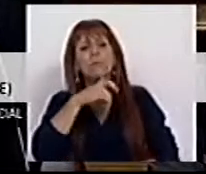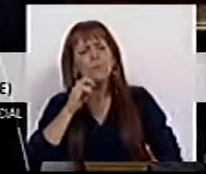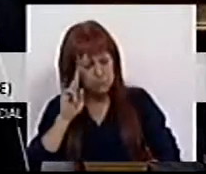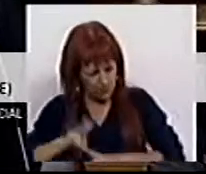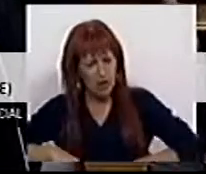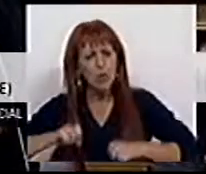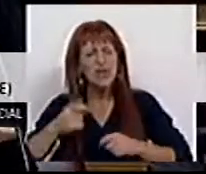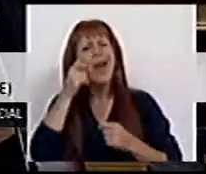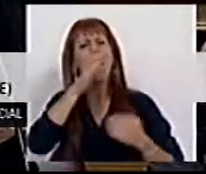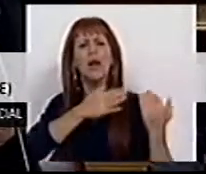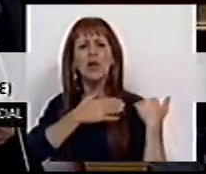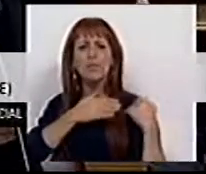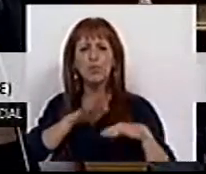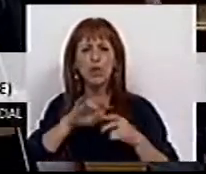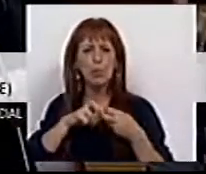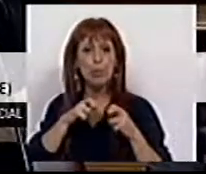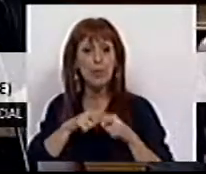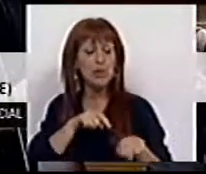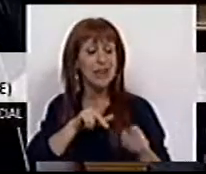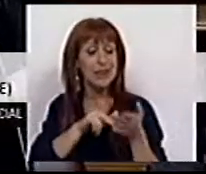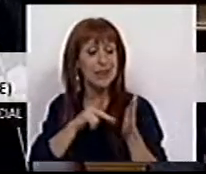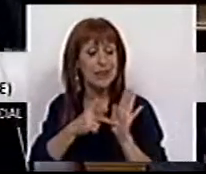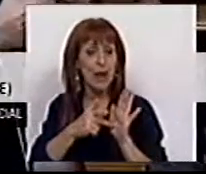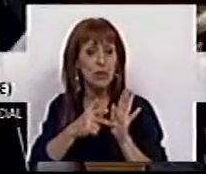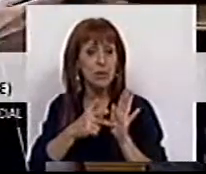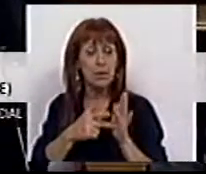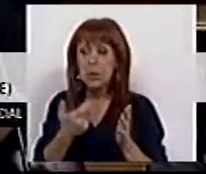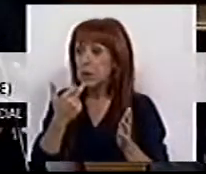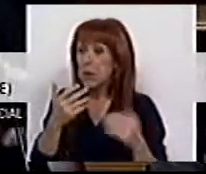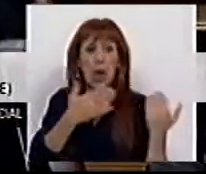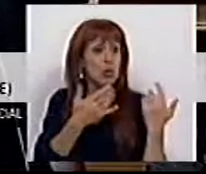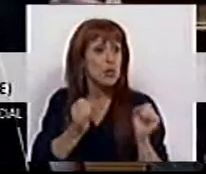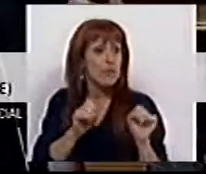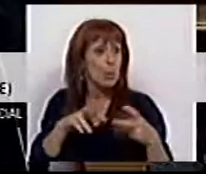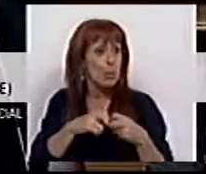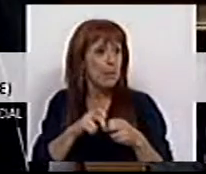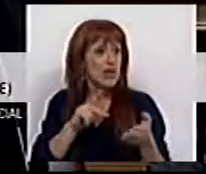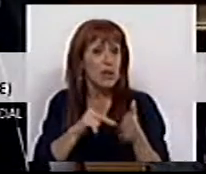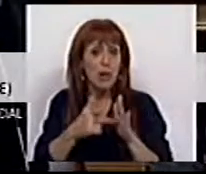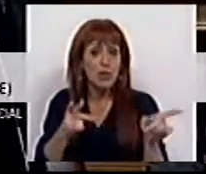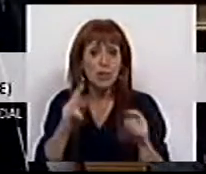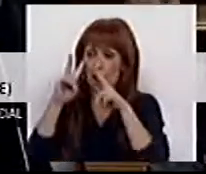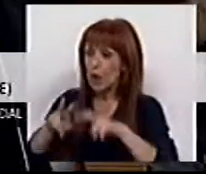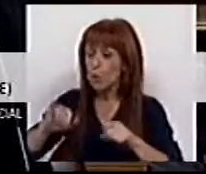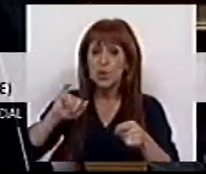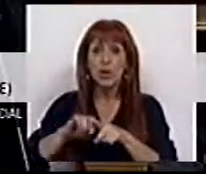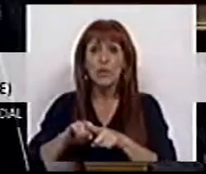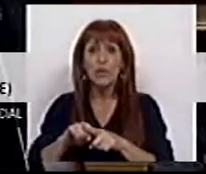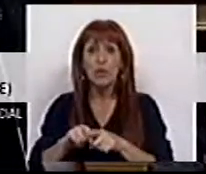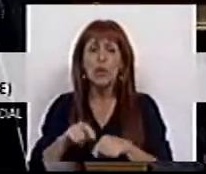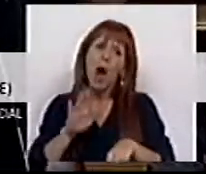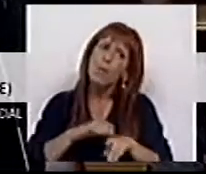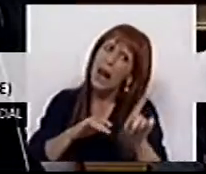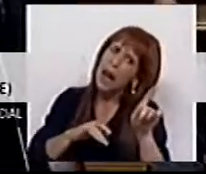-se a encontrar os responsáveis pelos problemas técnicos, não houve responsáveis pelos problemas técnicos, encontraram-se uns votos